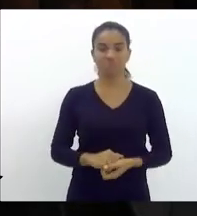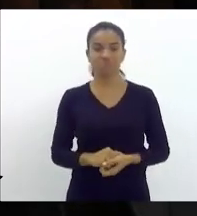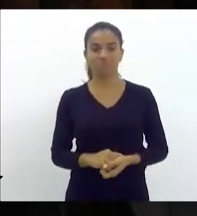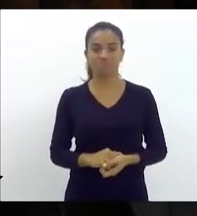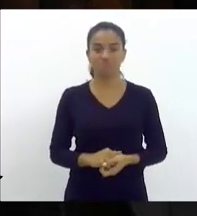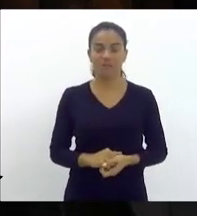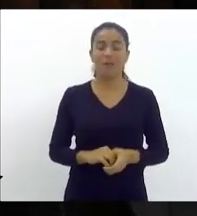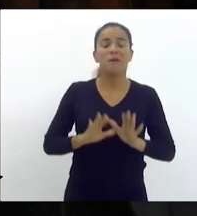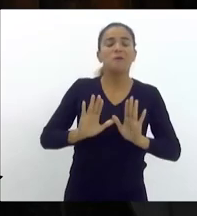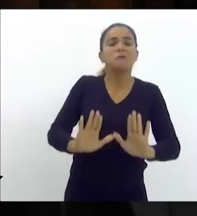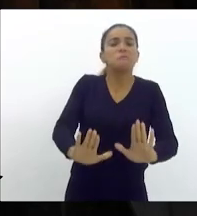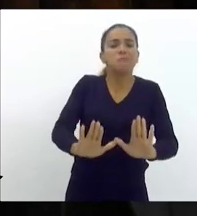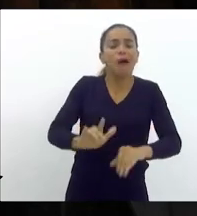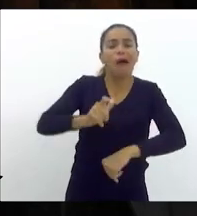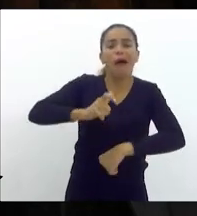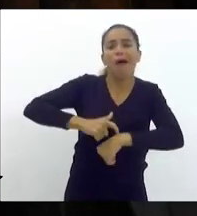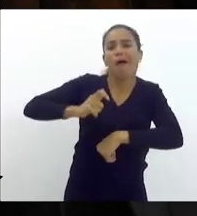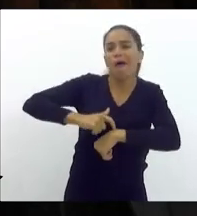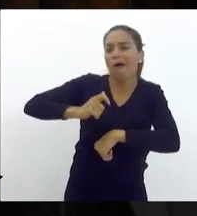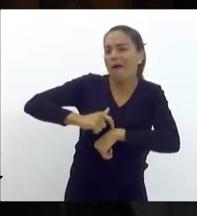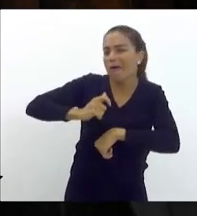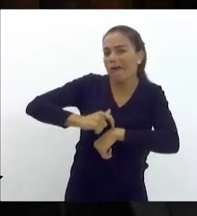Mas chega na hora